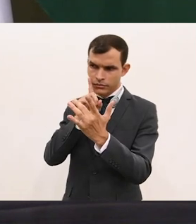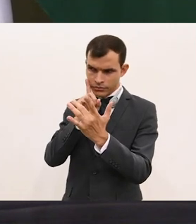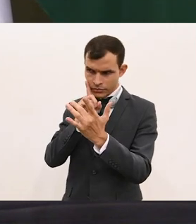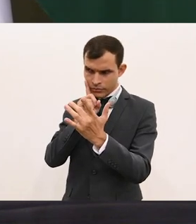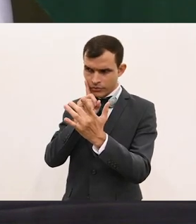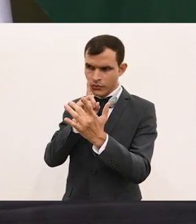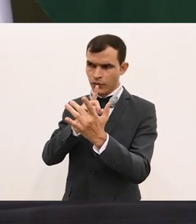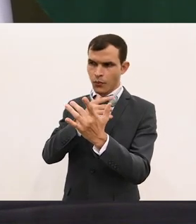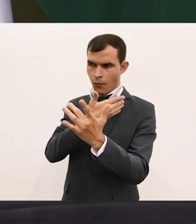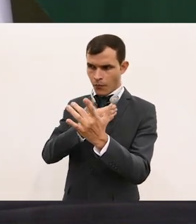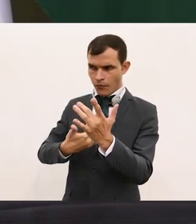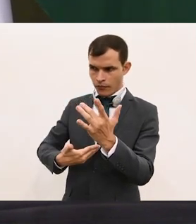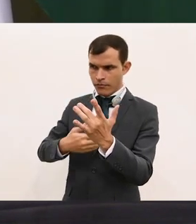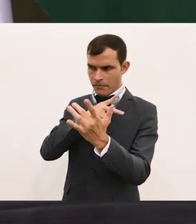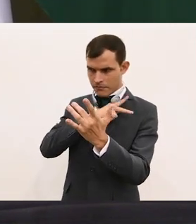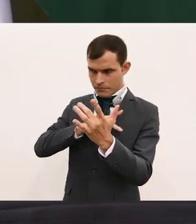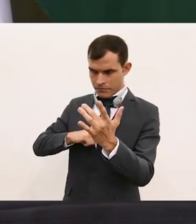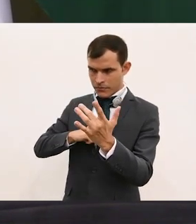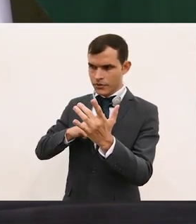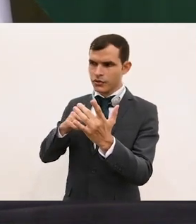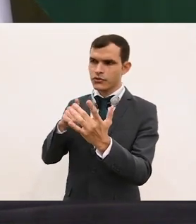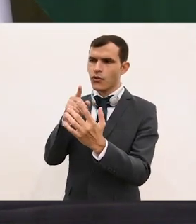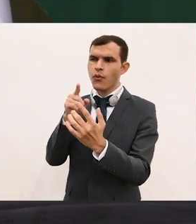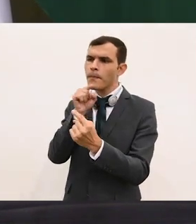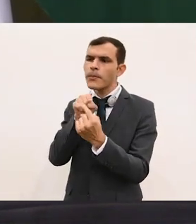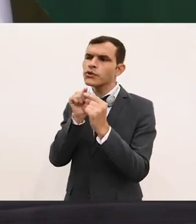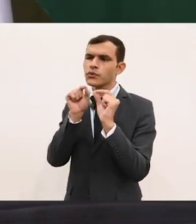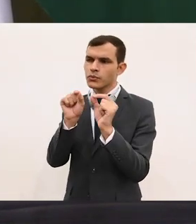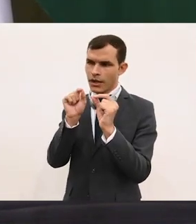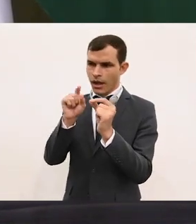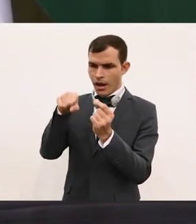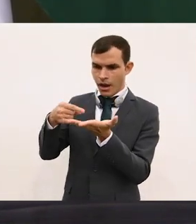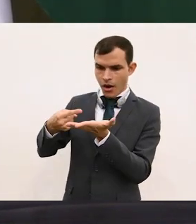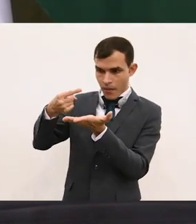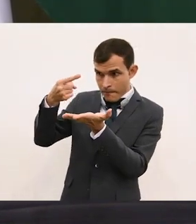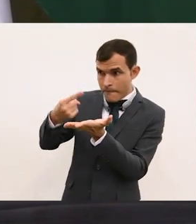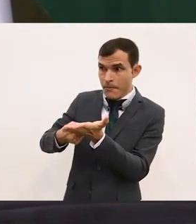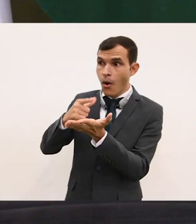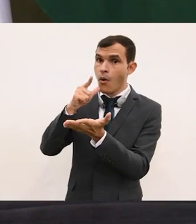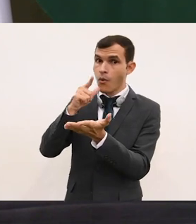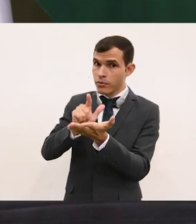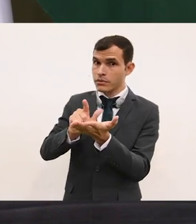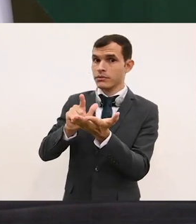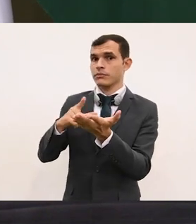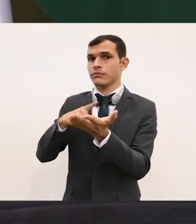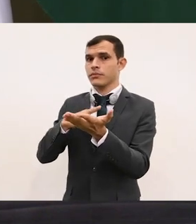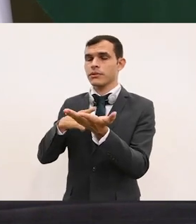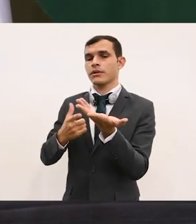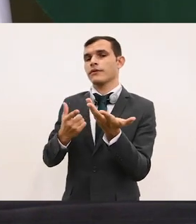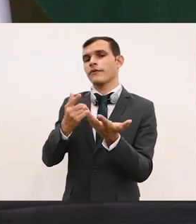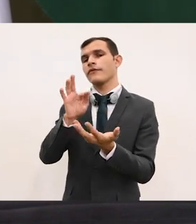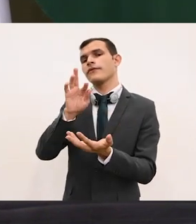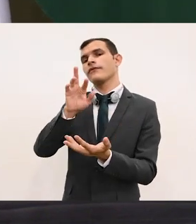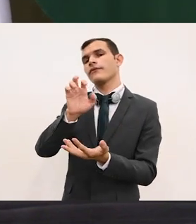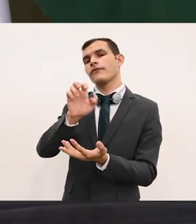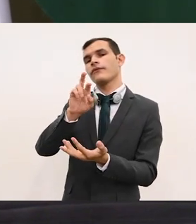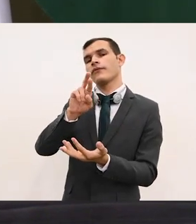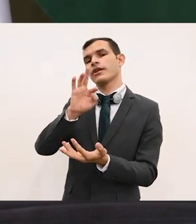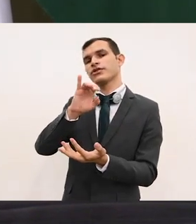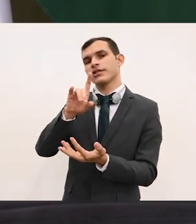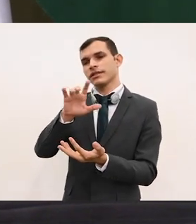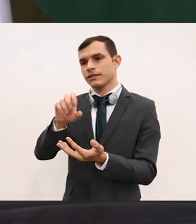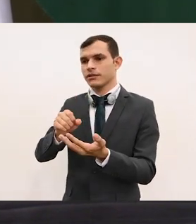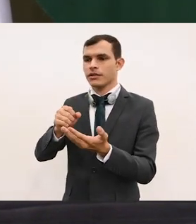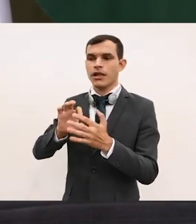e a ideia é fazer um amplo acordo para garantir o livre fluxo de fertilizantes, e queria saber a sua